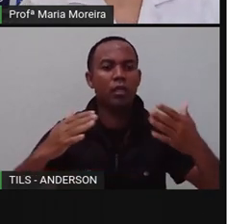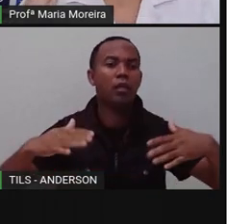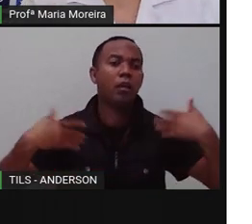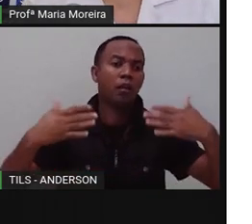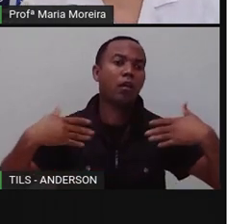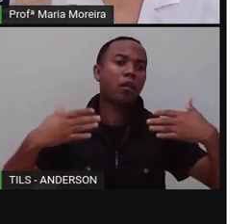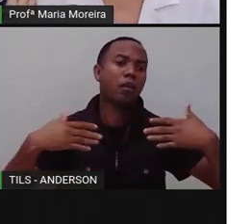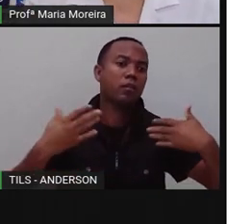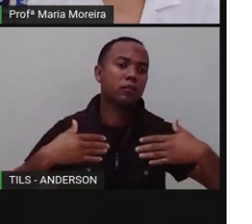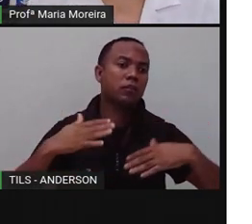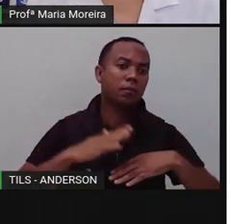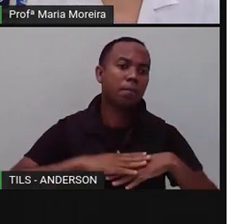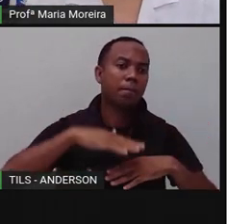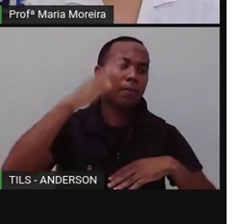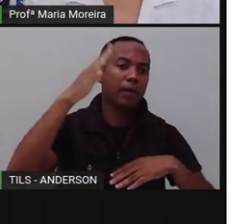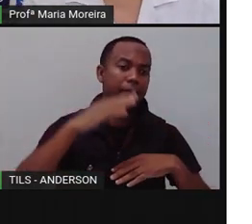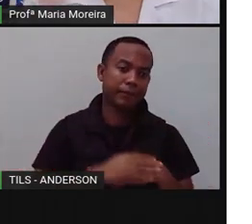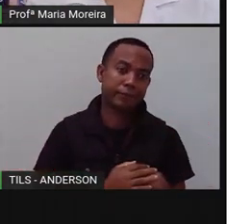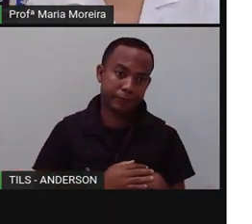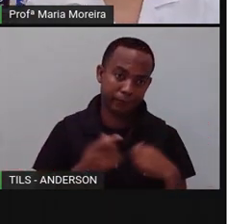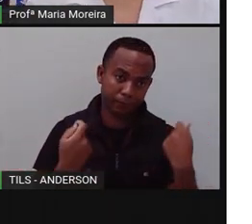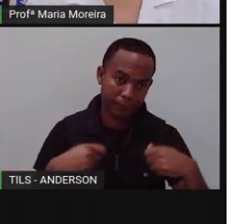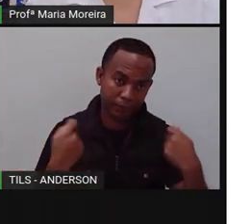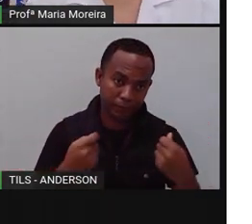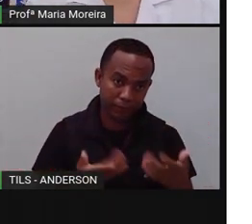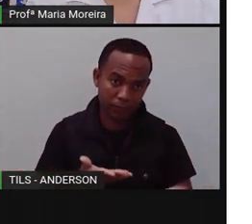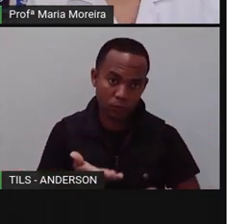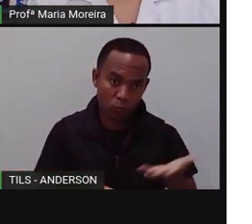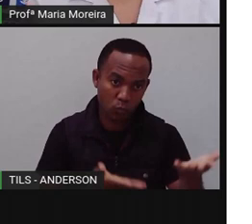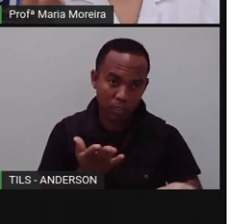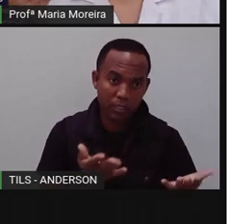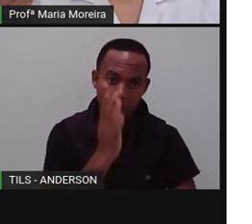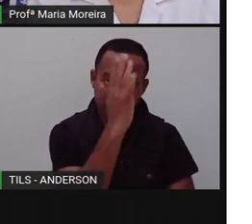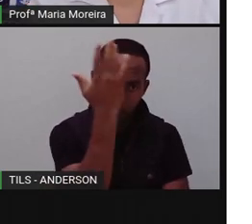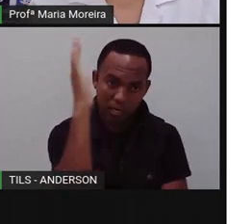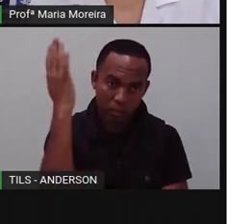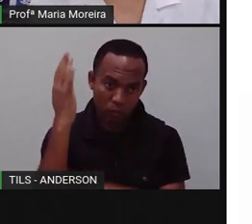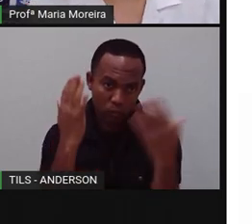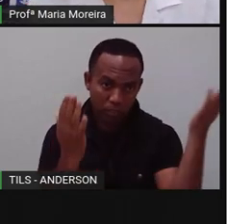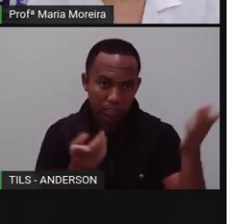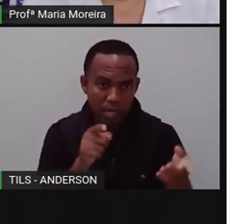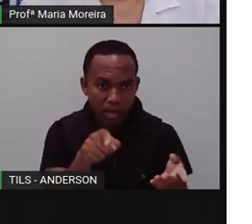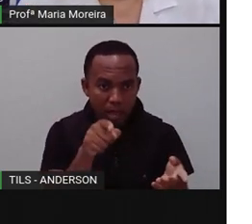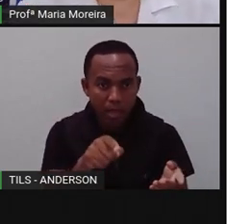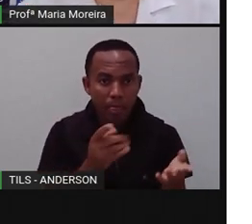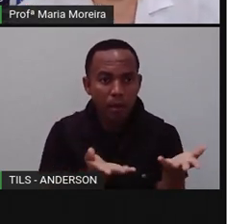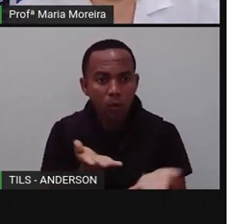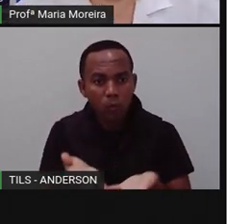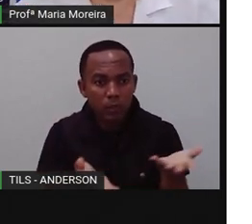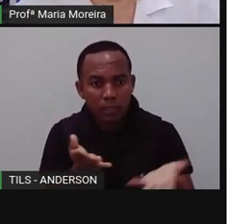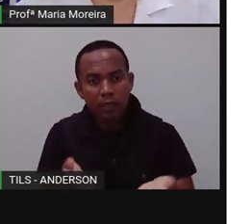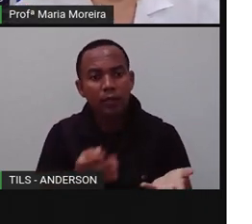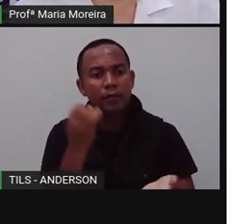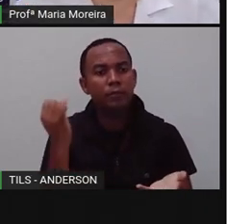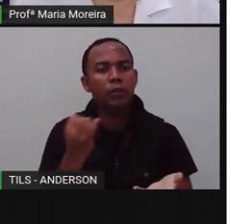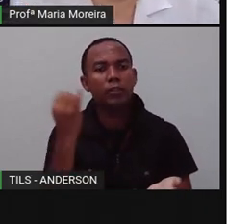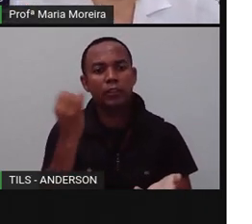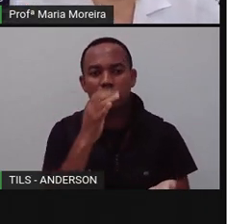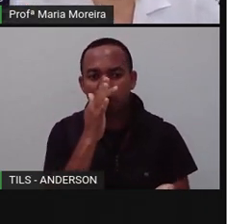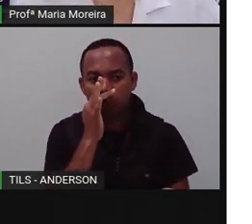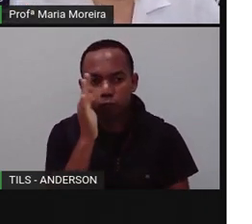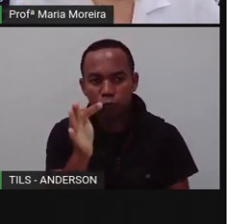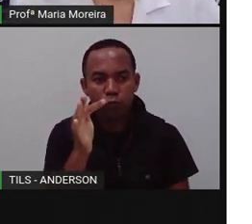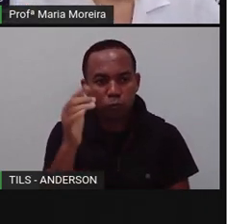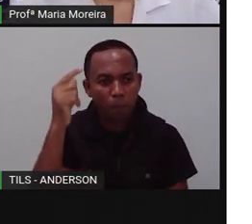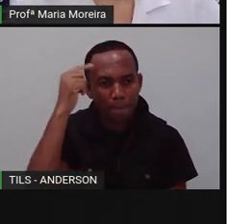gente vai sofrer mais e mais e mais. E eu acredito que nada disso é o que vocês desejam aí para o futuro de vocês. Então, a gente